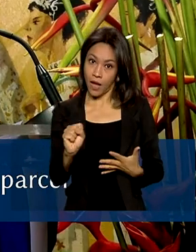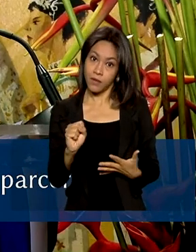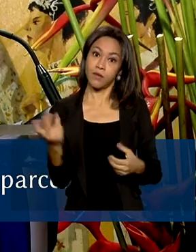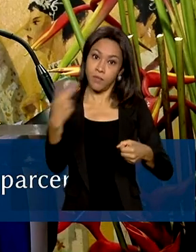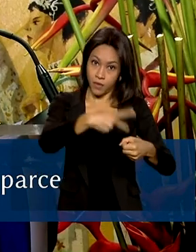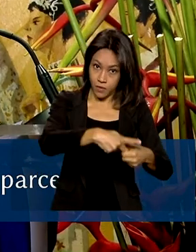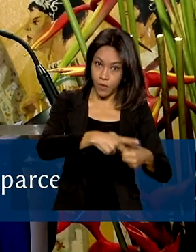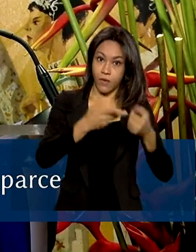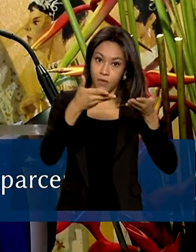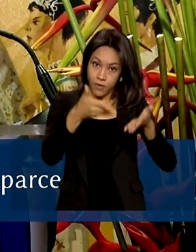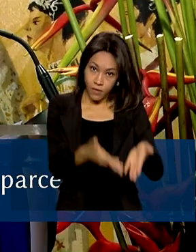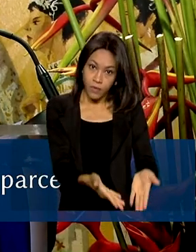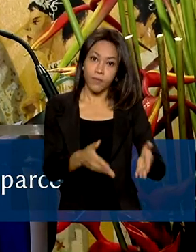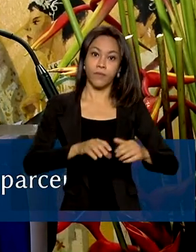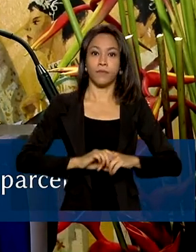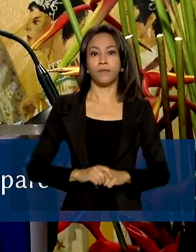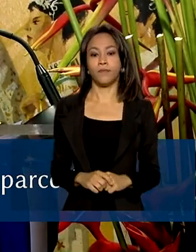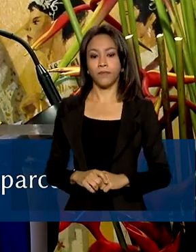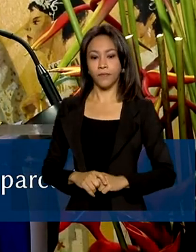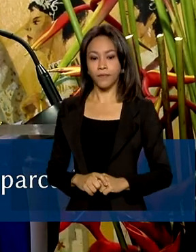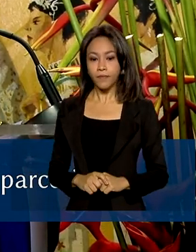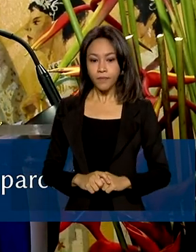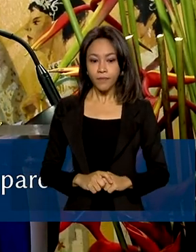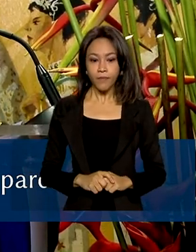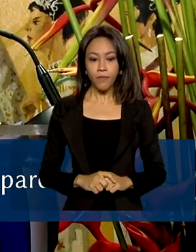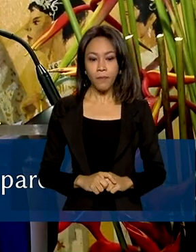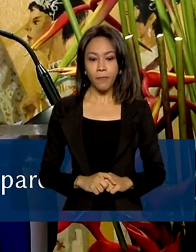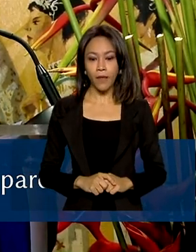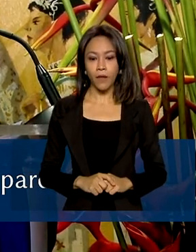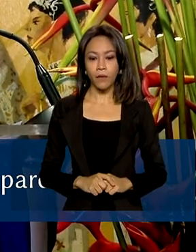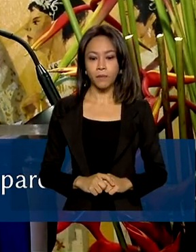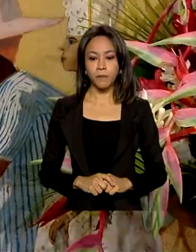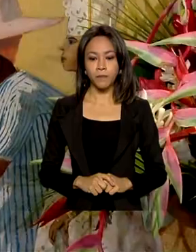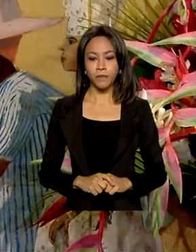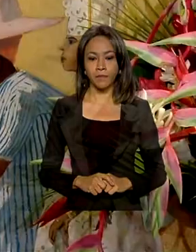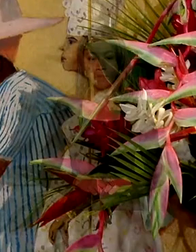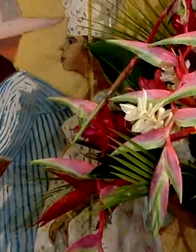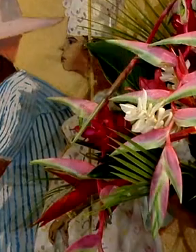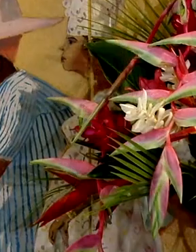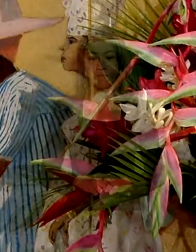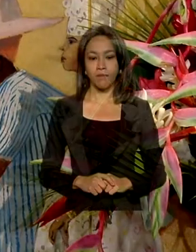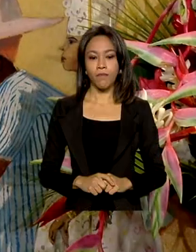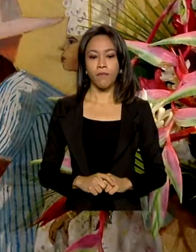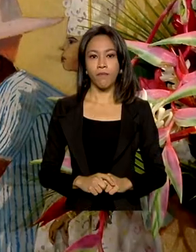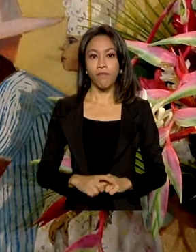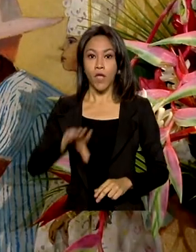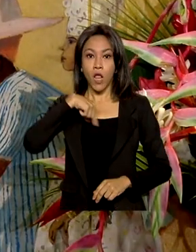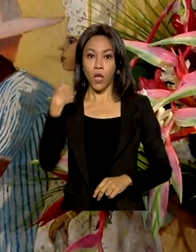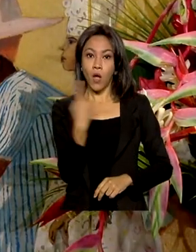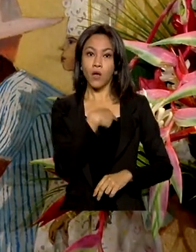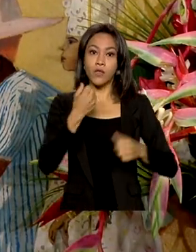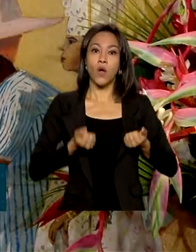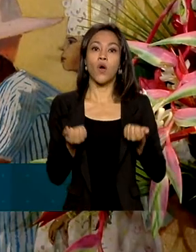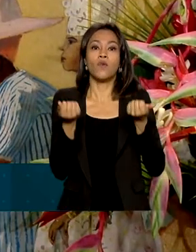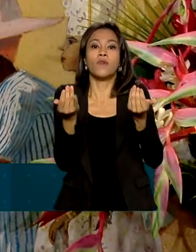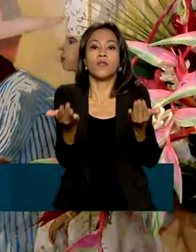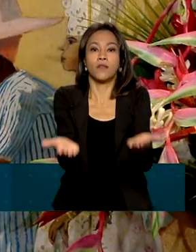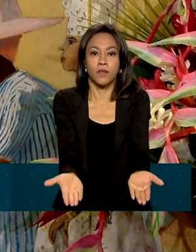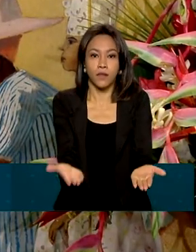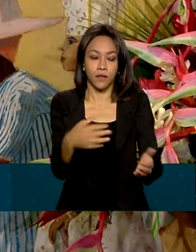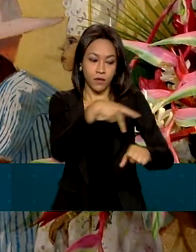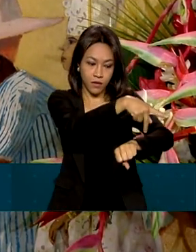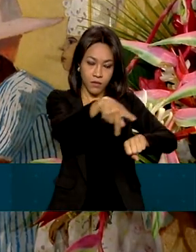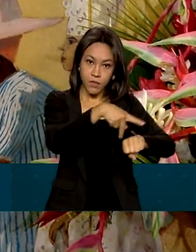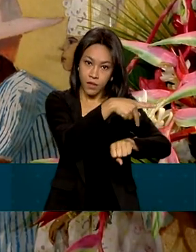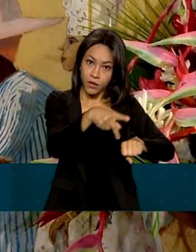vão, portanto, continuarão a long-lasting partnership. Temos a oferecer ao país a nossa expertise na